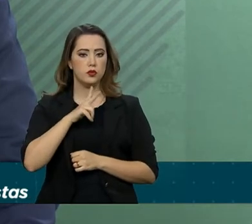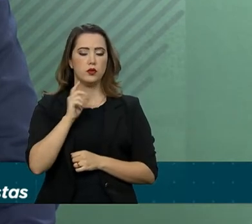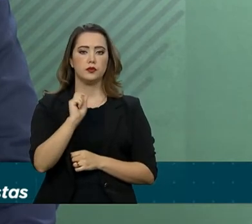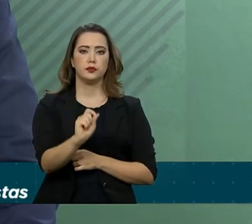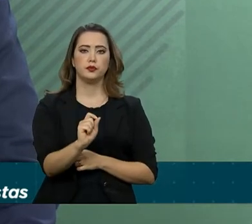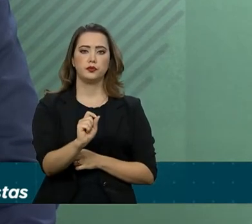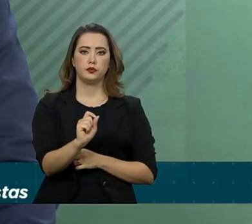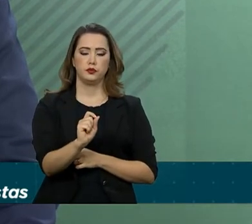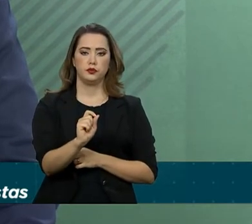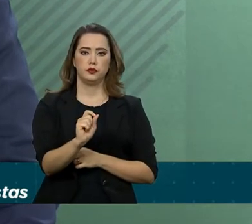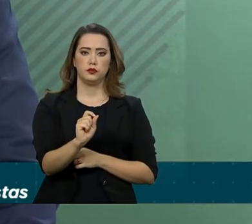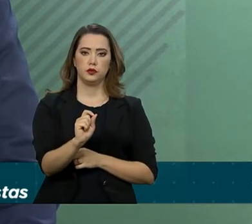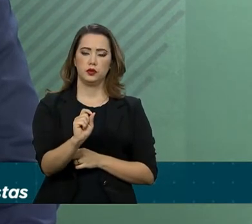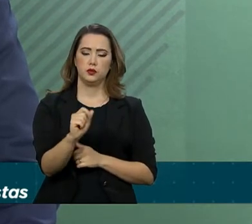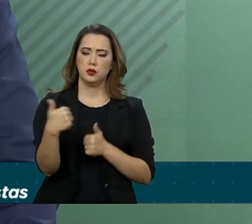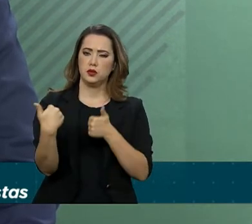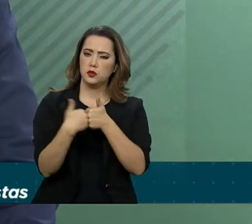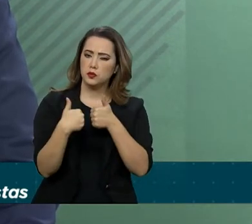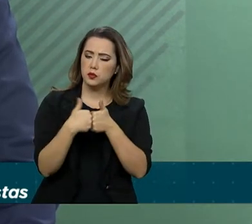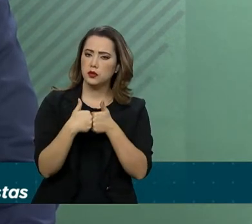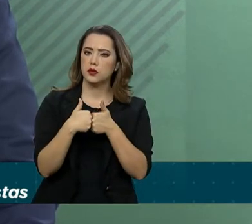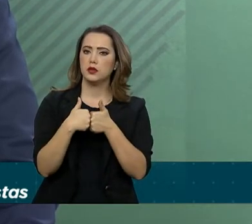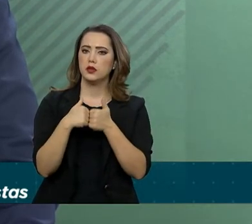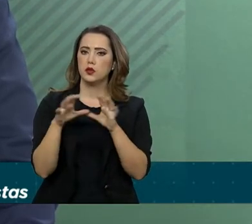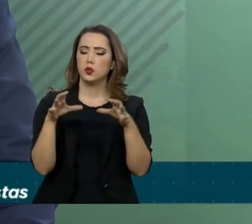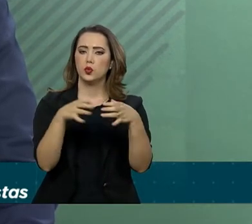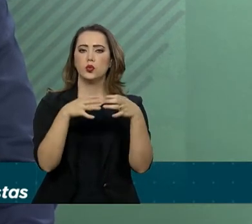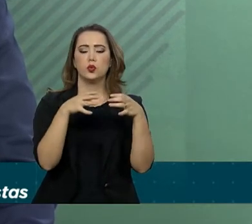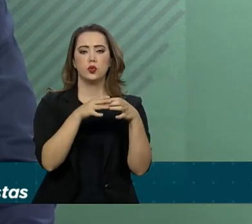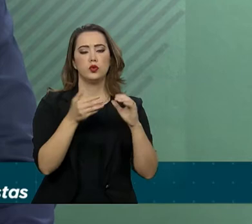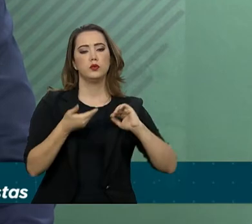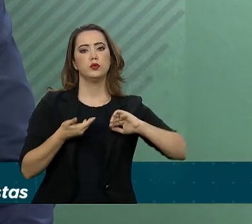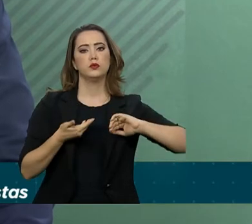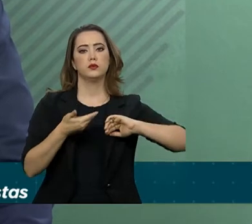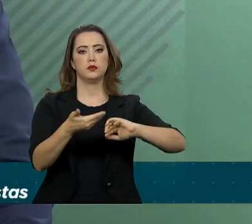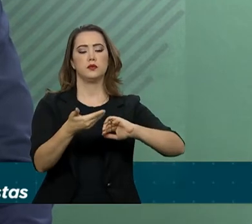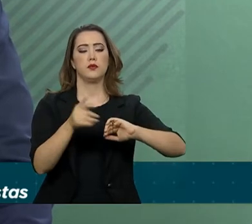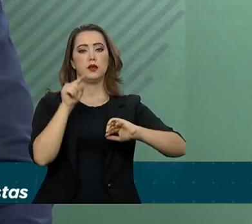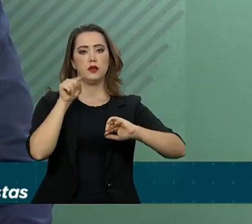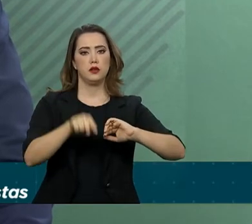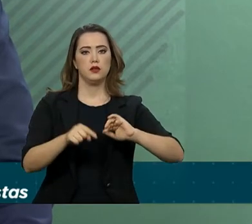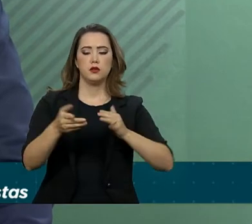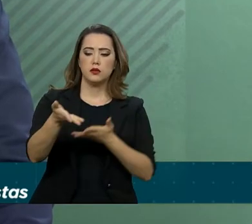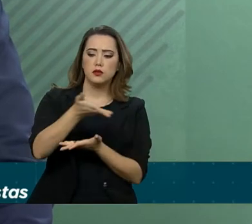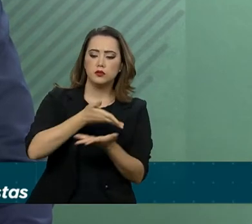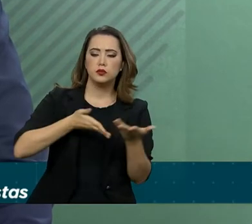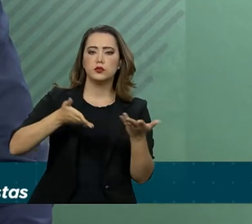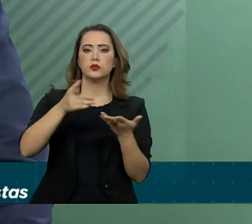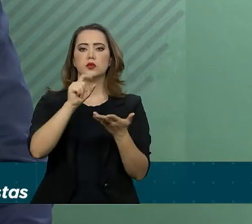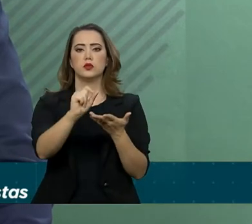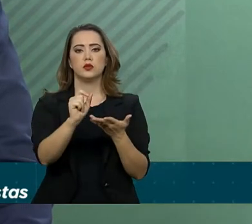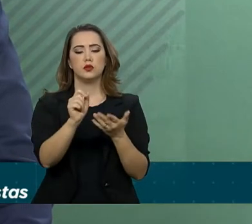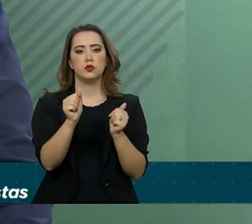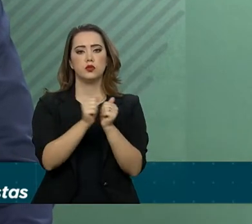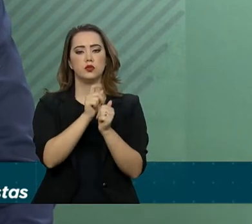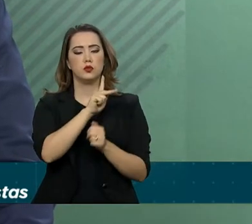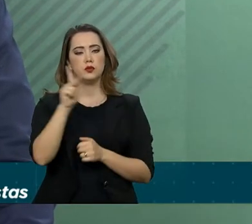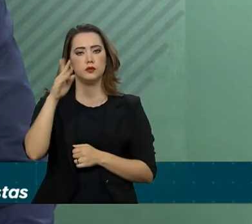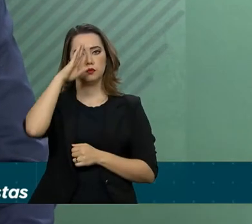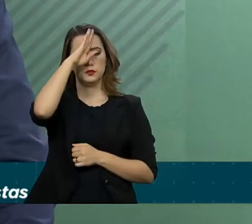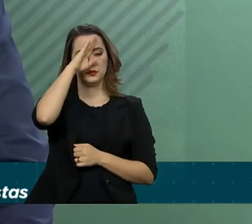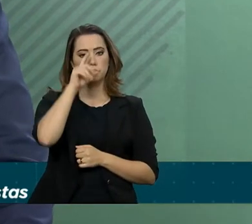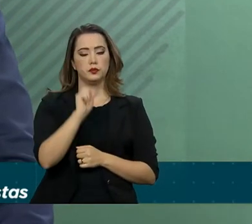aproximar membros do Congresso nesse relacionamento com o presidente Jair Bolsonaro.